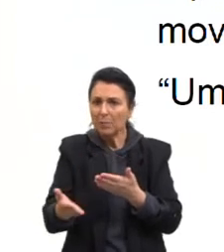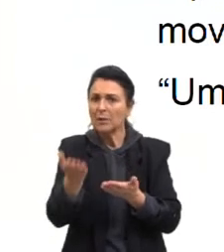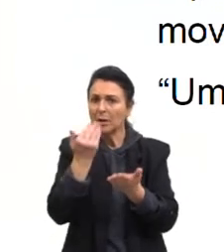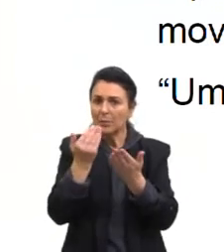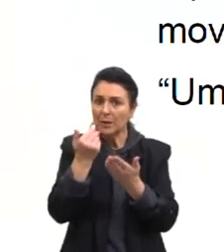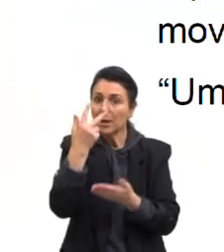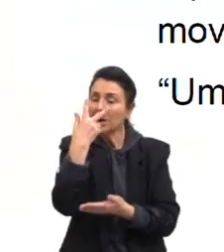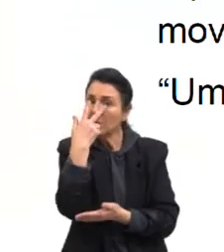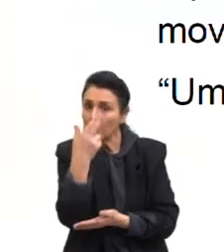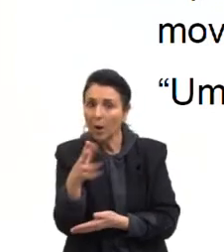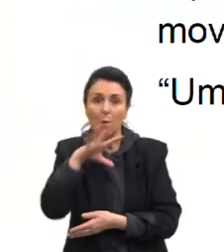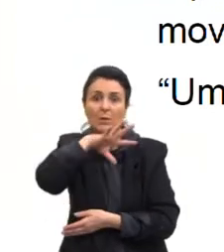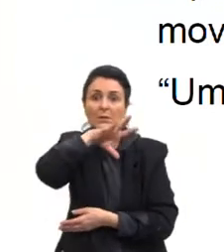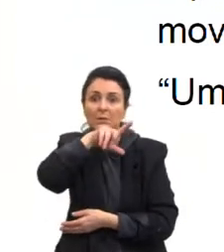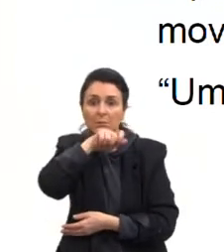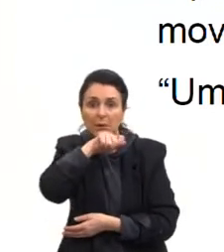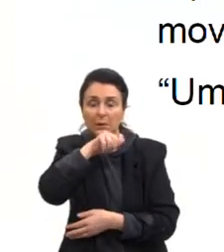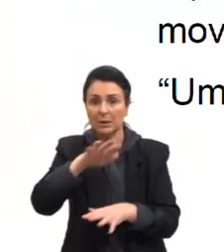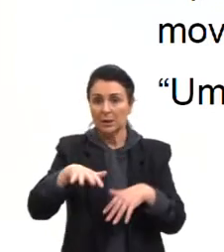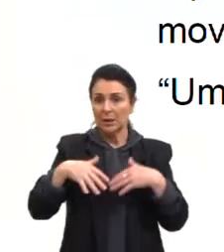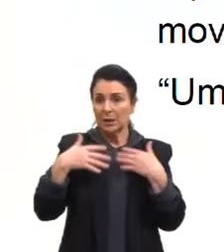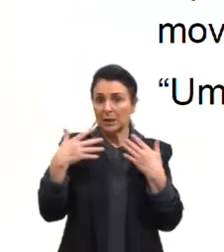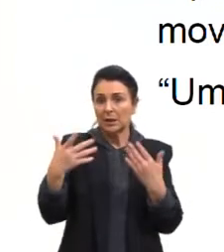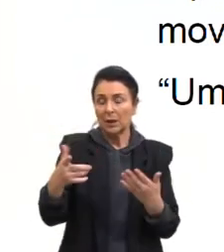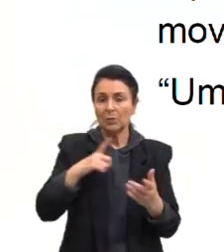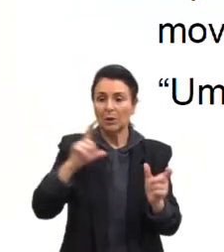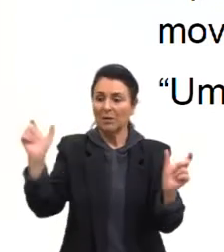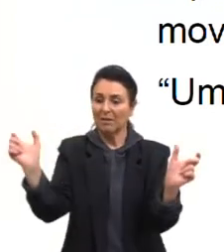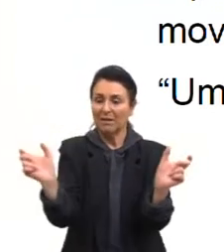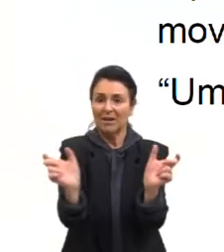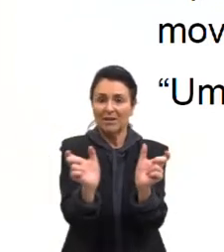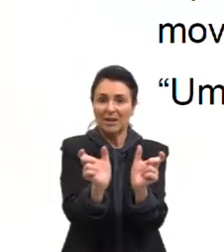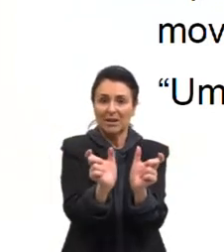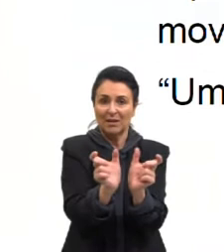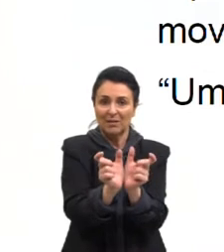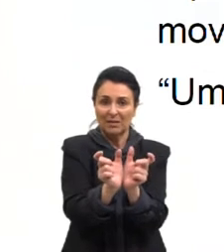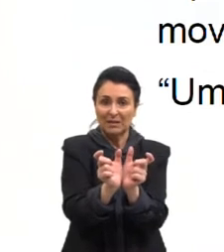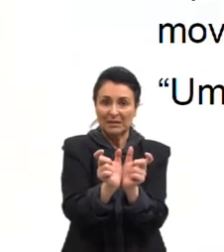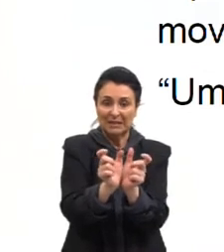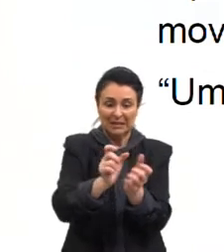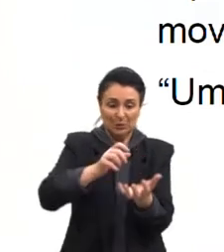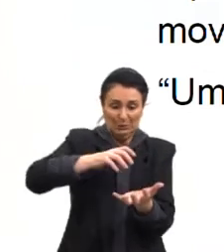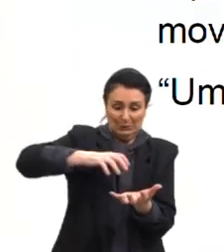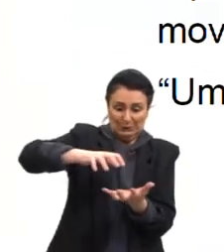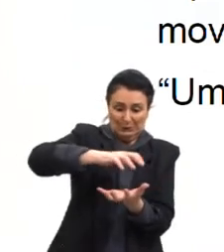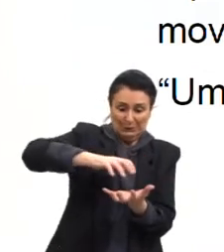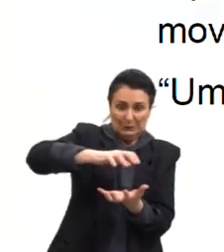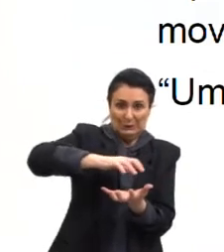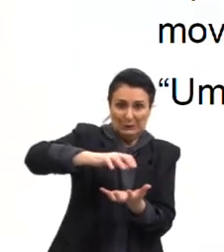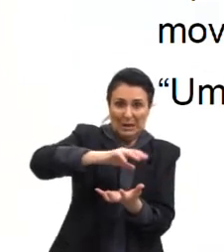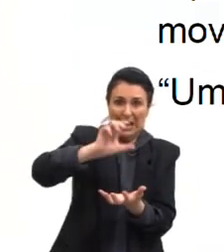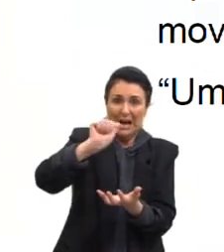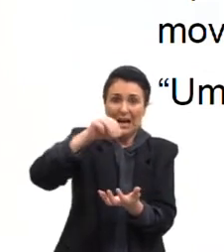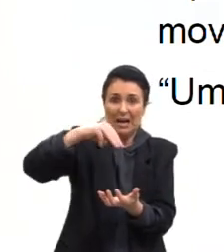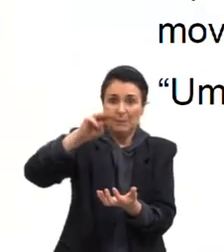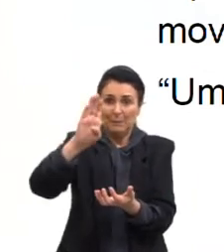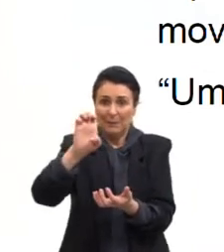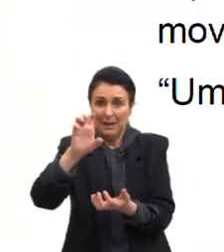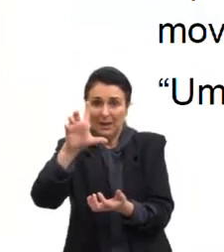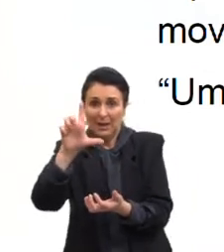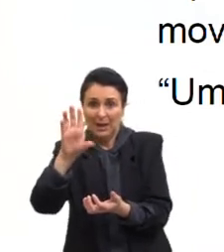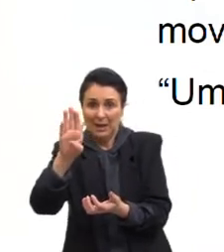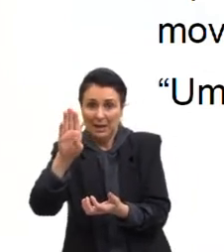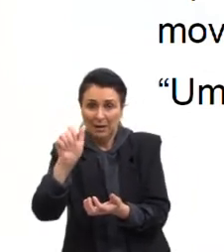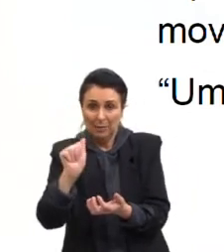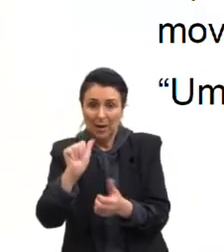animais. Então, tem até uma frase que diz assim, uma grande ameba, o mixomiseta, como se fosse uma grande ameba,